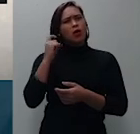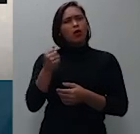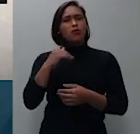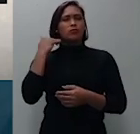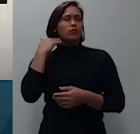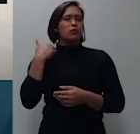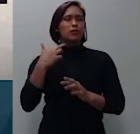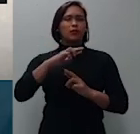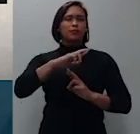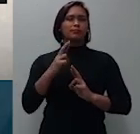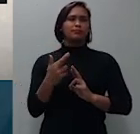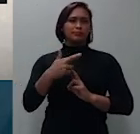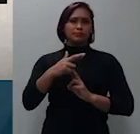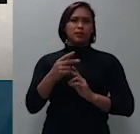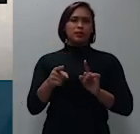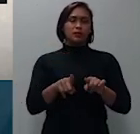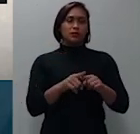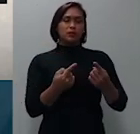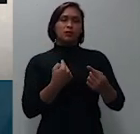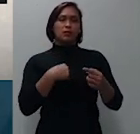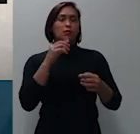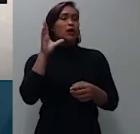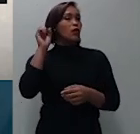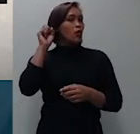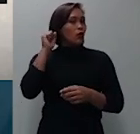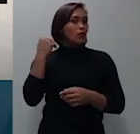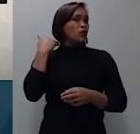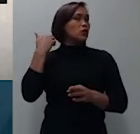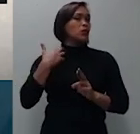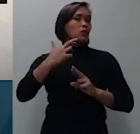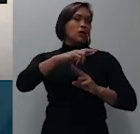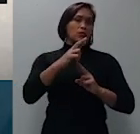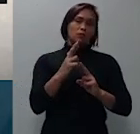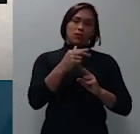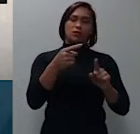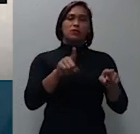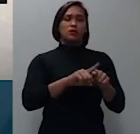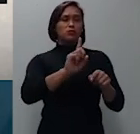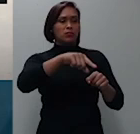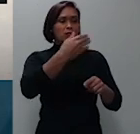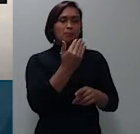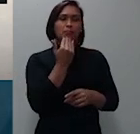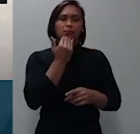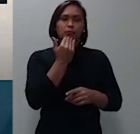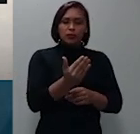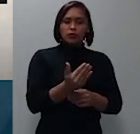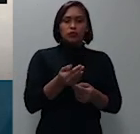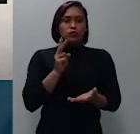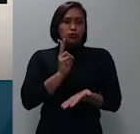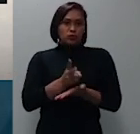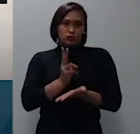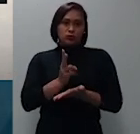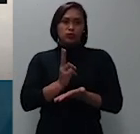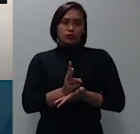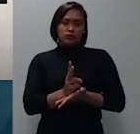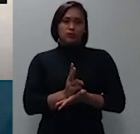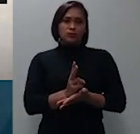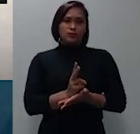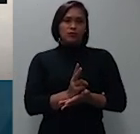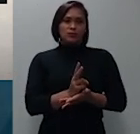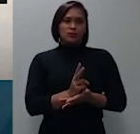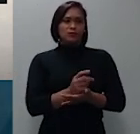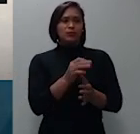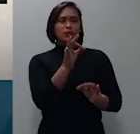mas ouvido o Banco do Bradesco o Banco do Bradesco pedindo a continuidade do julgamento para a